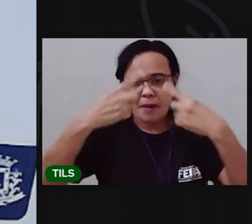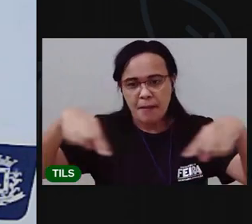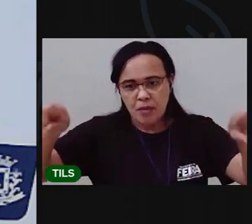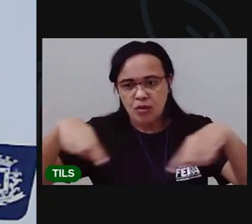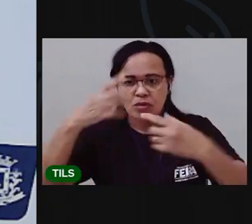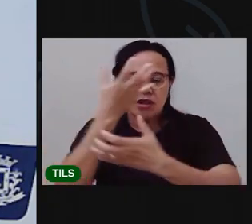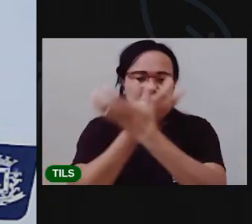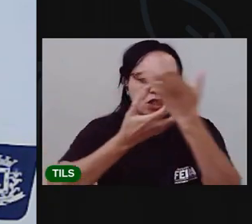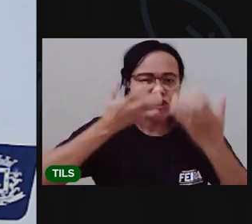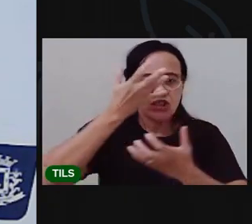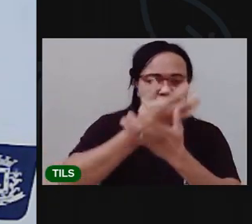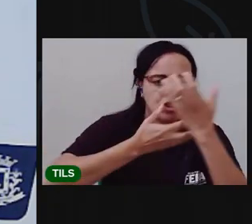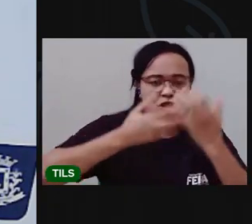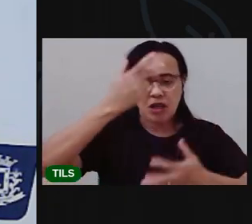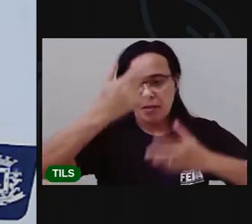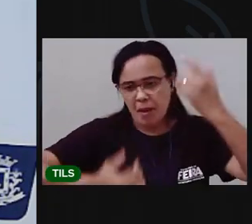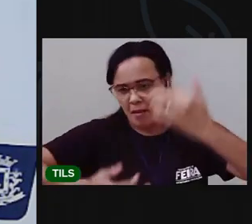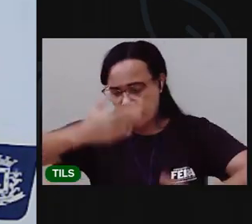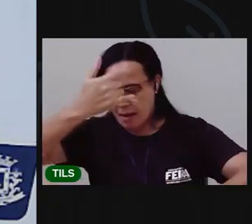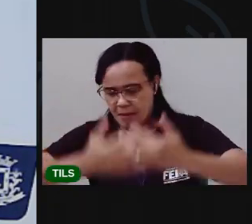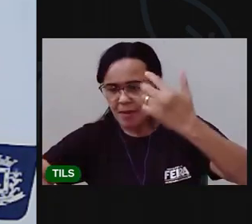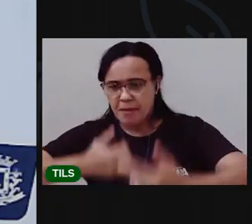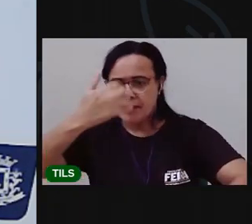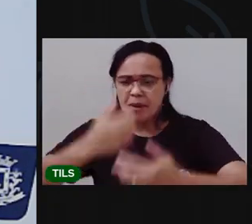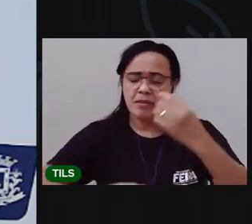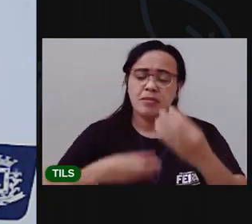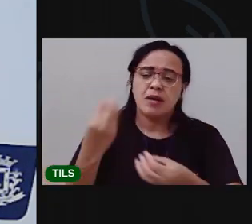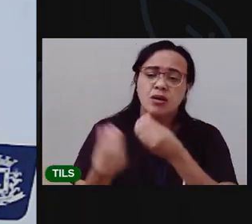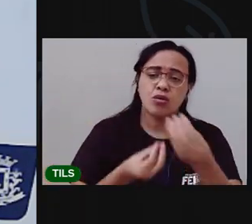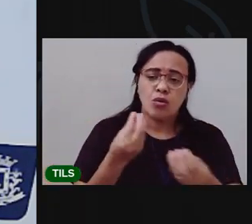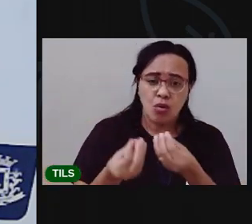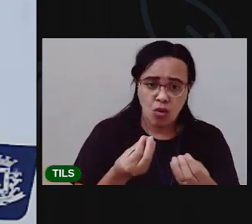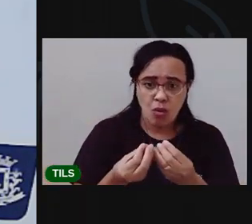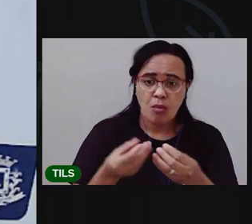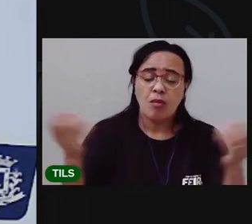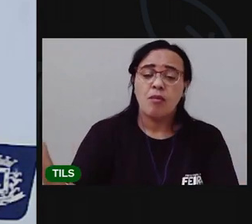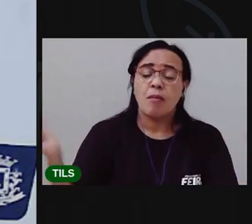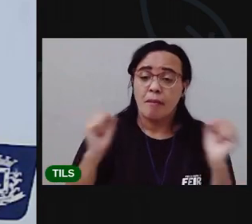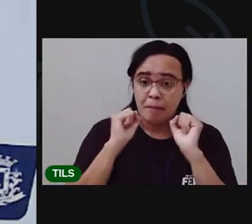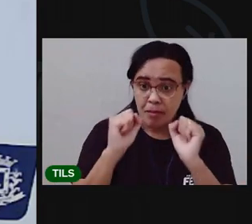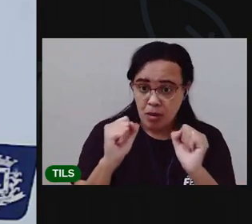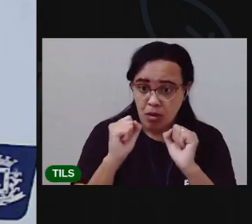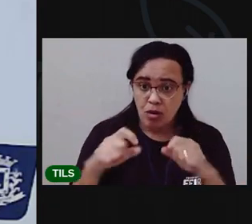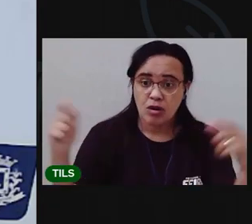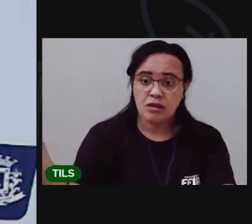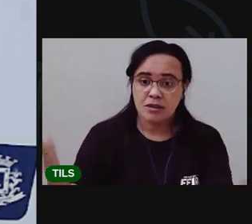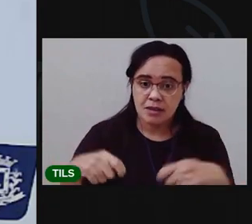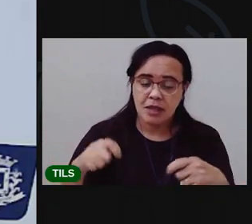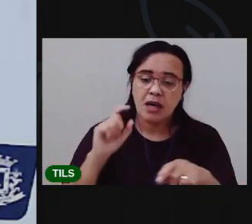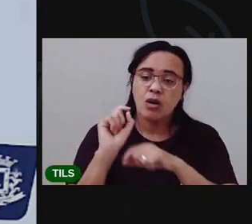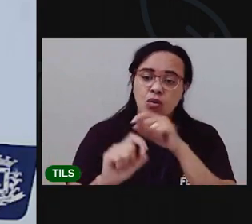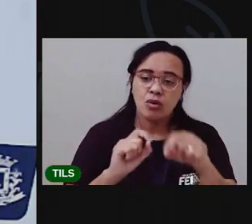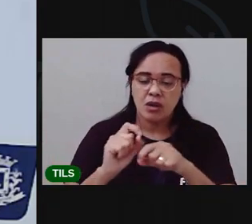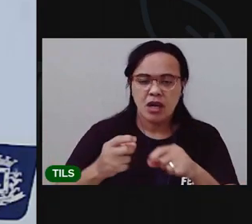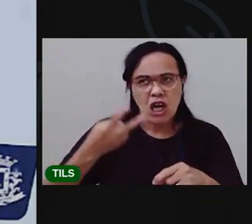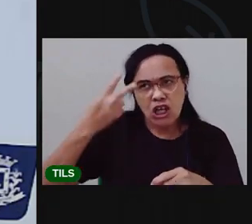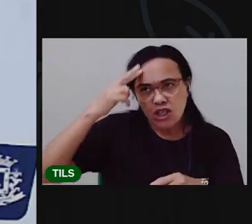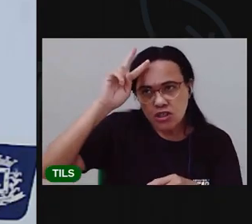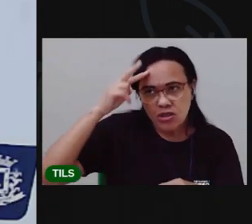A gente viu que as cantigas também podem servir para contar uma história, uma narração, não é isso?